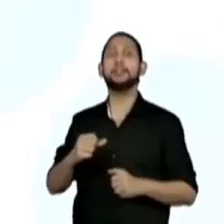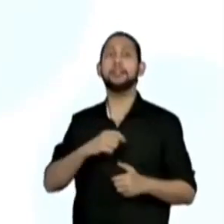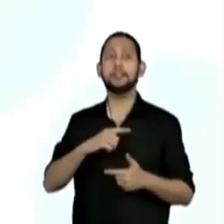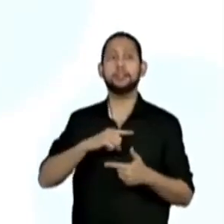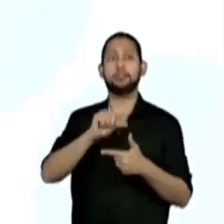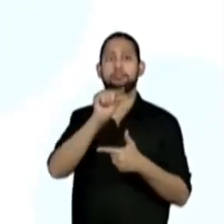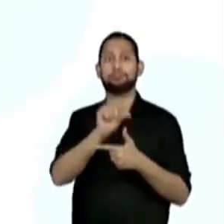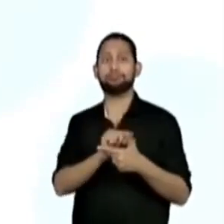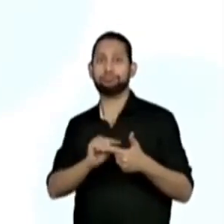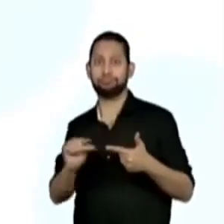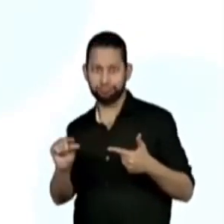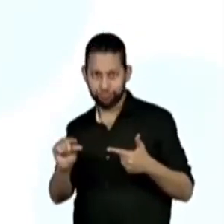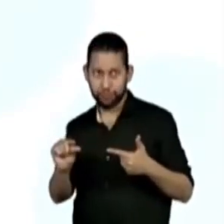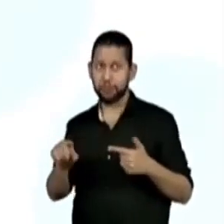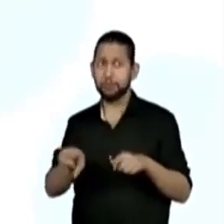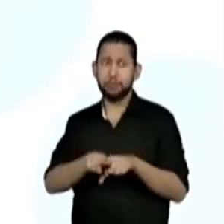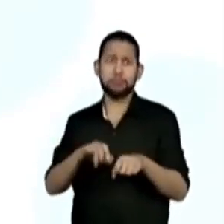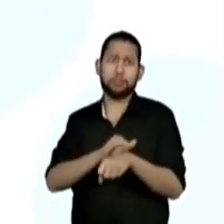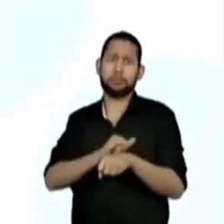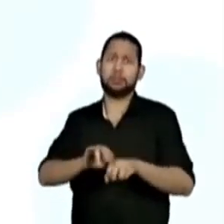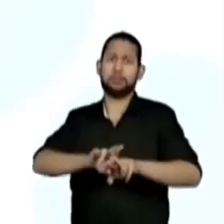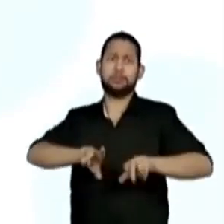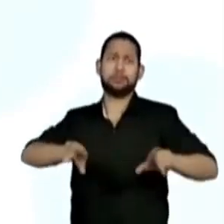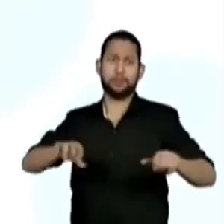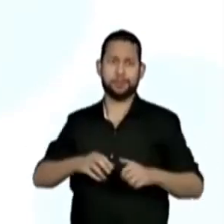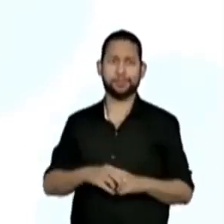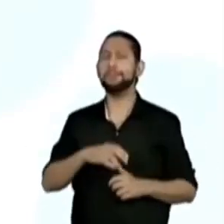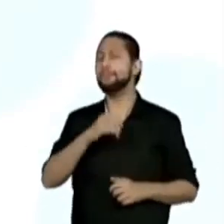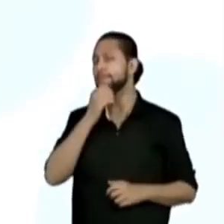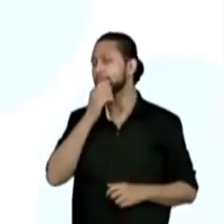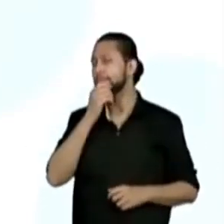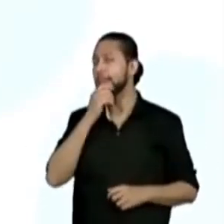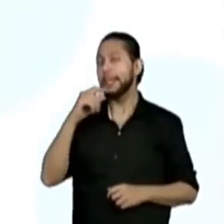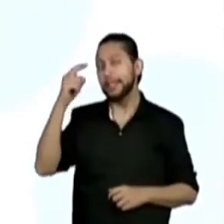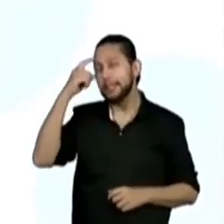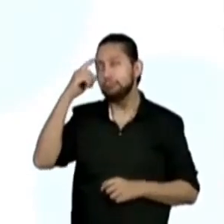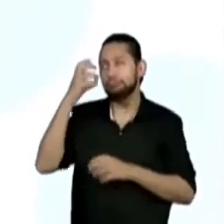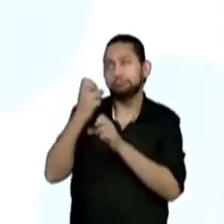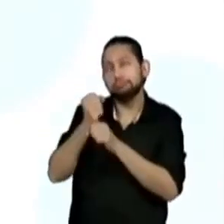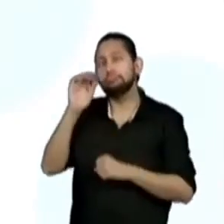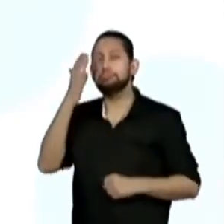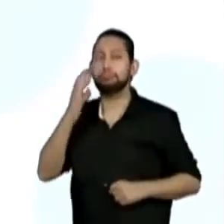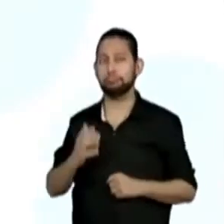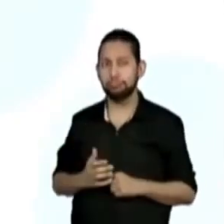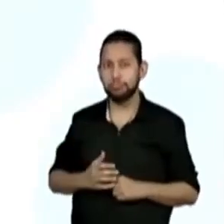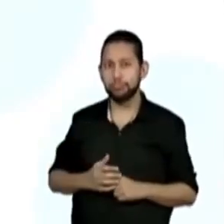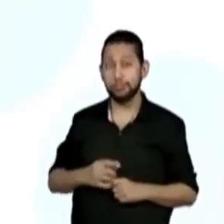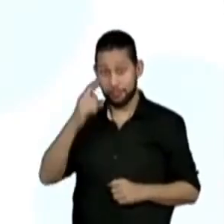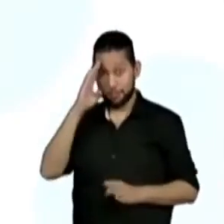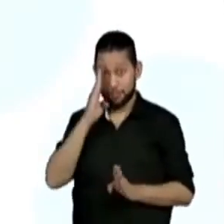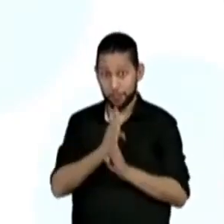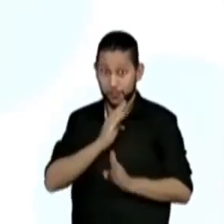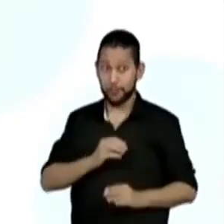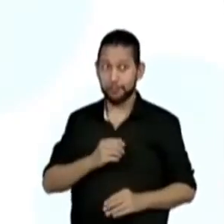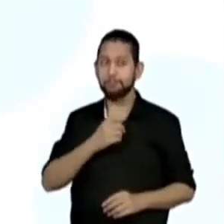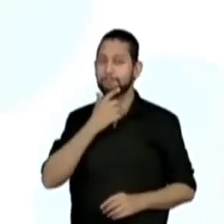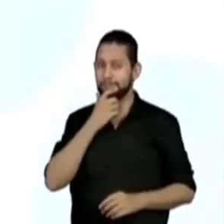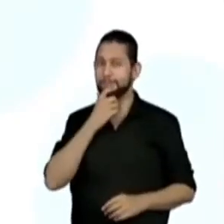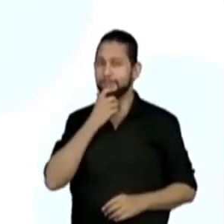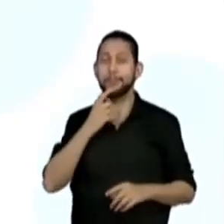utilizando estratégias diversas, como o cálculo por estimativa, o cálculo mental e os